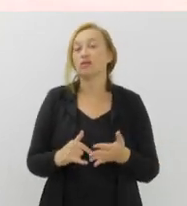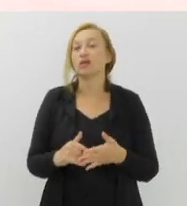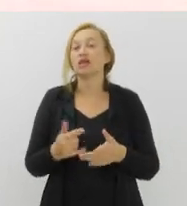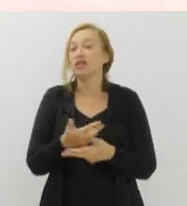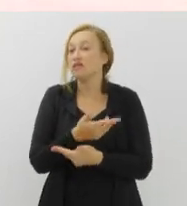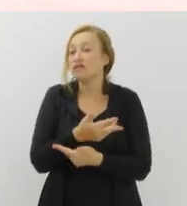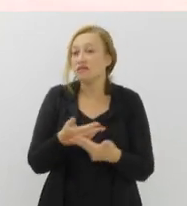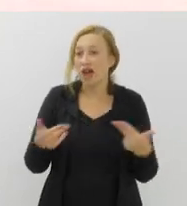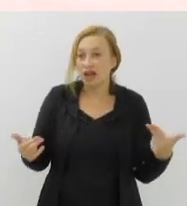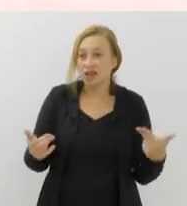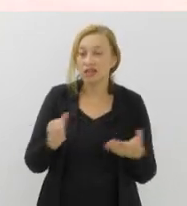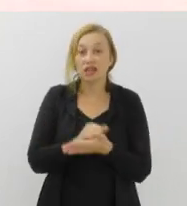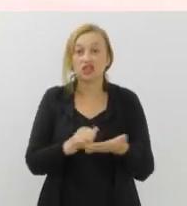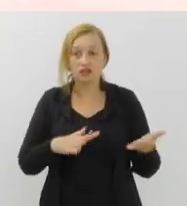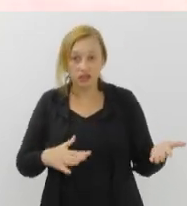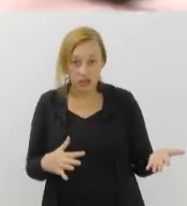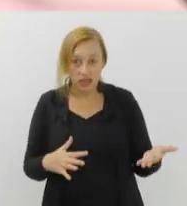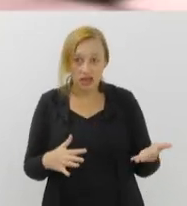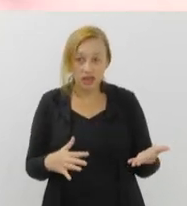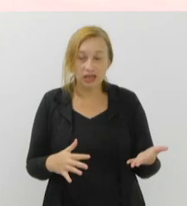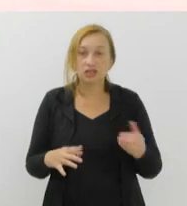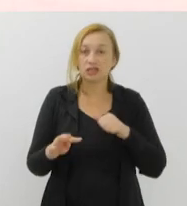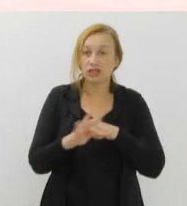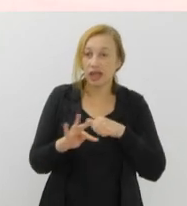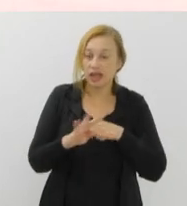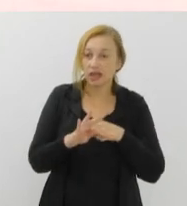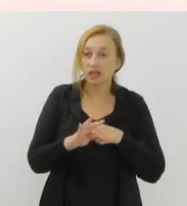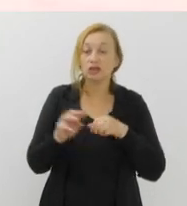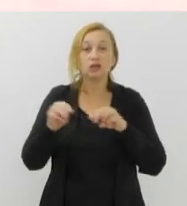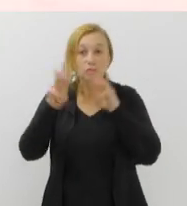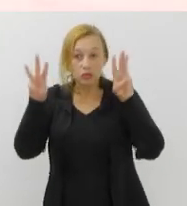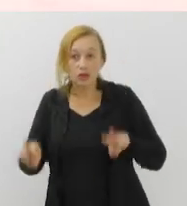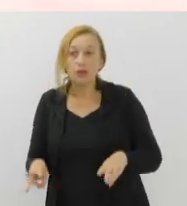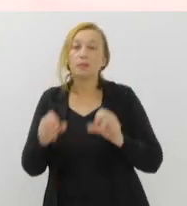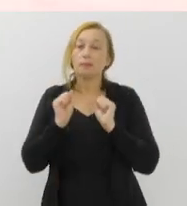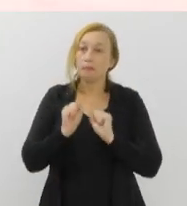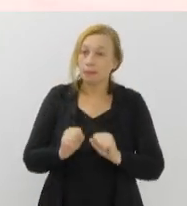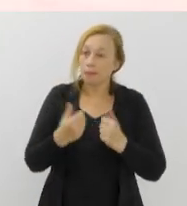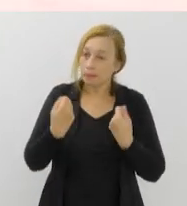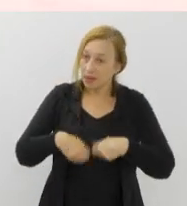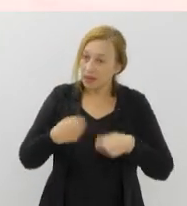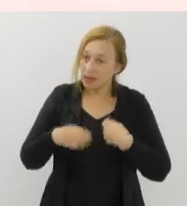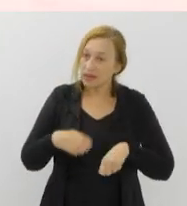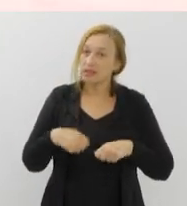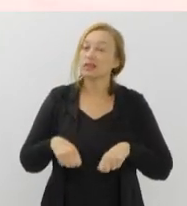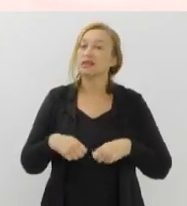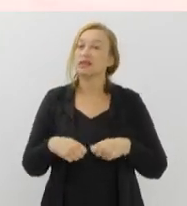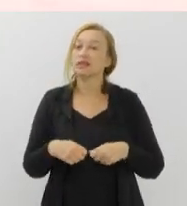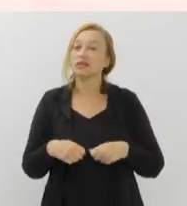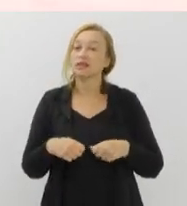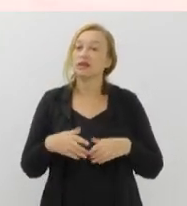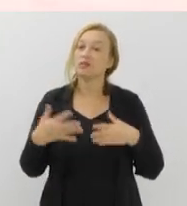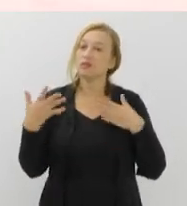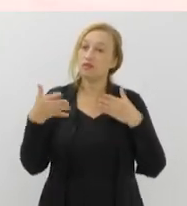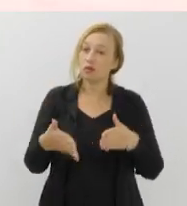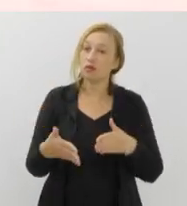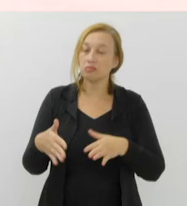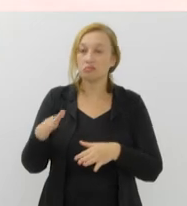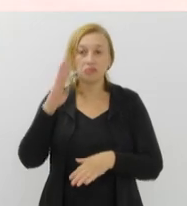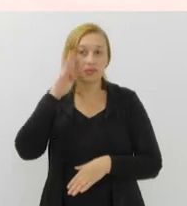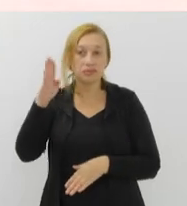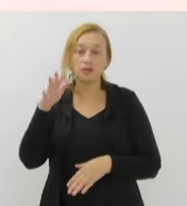infinidade de realizações técnicas nos museus que precisam realmente ter um edital específico para a área. E nessa